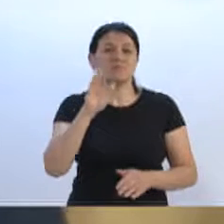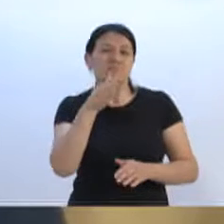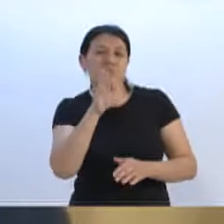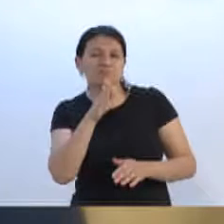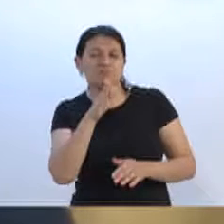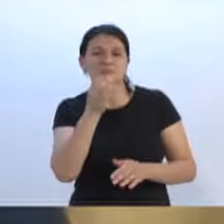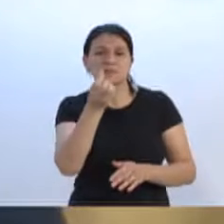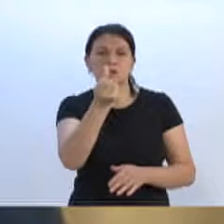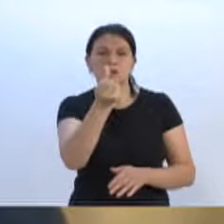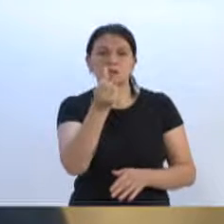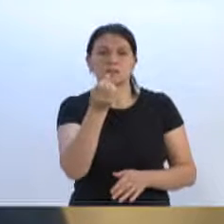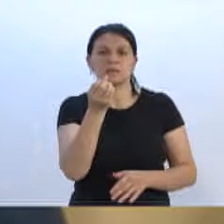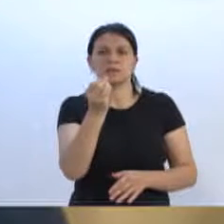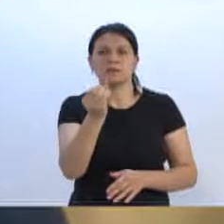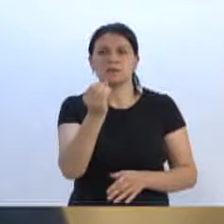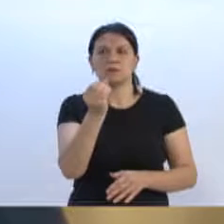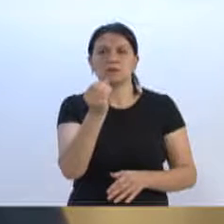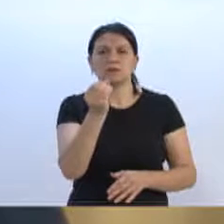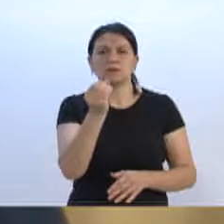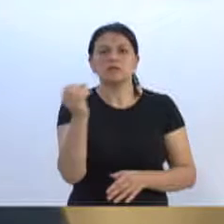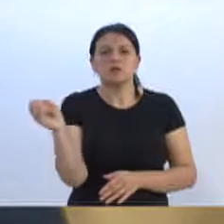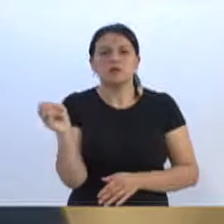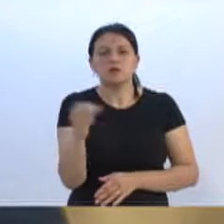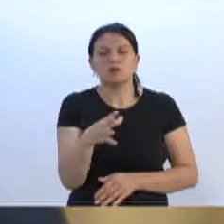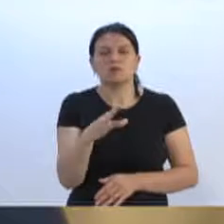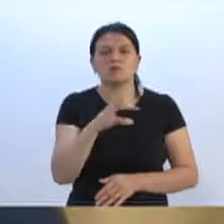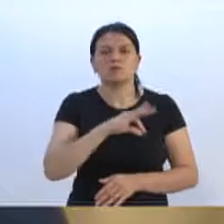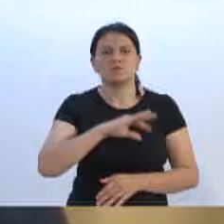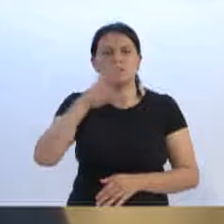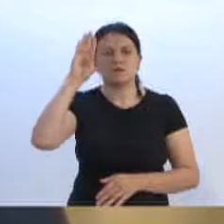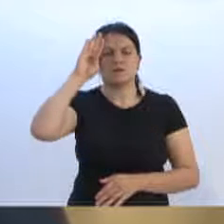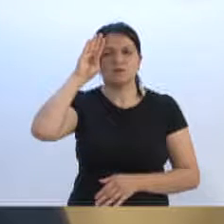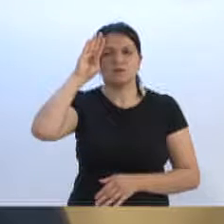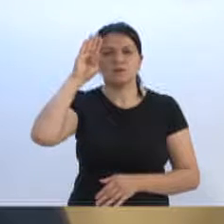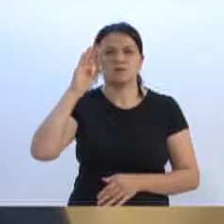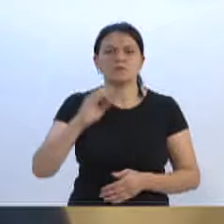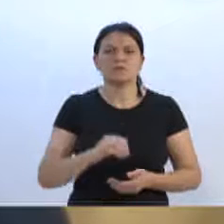60 novos policiais.